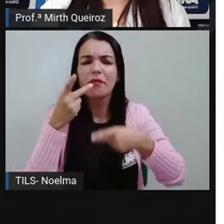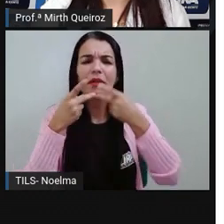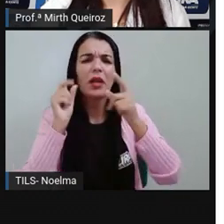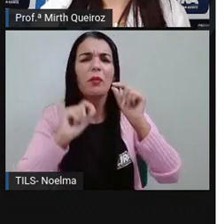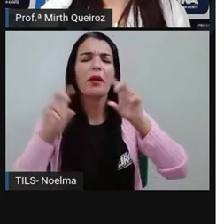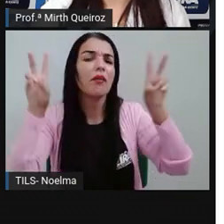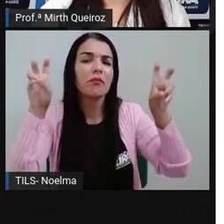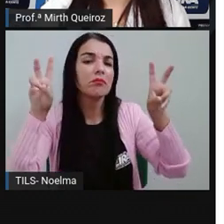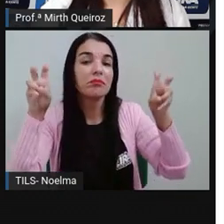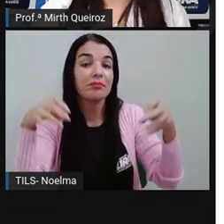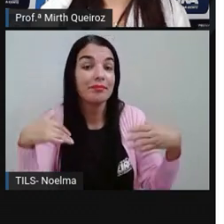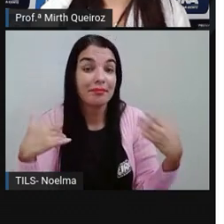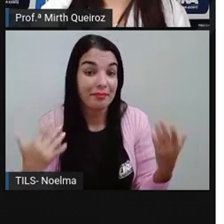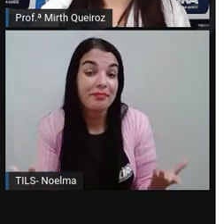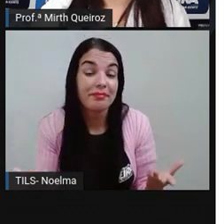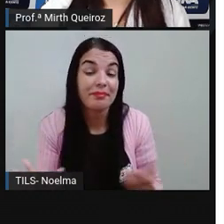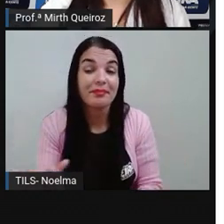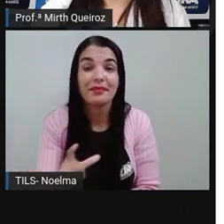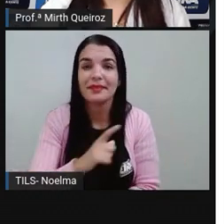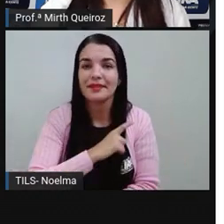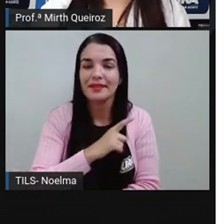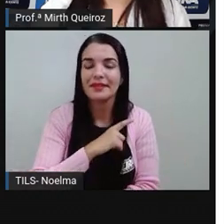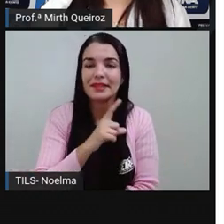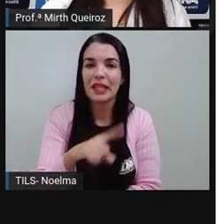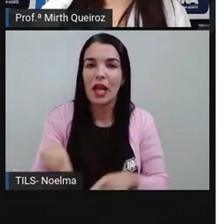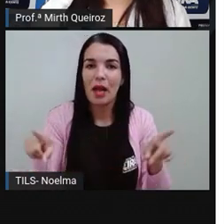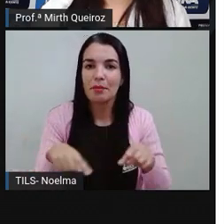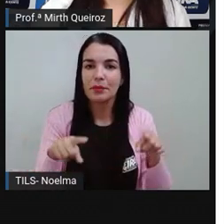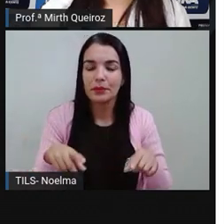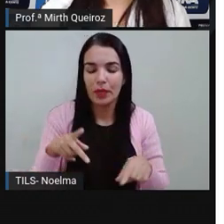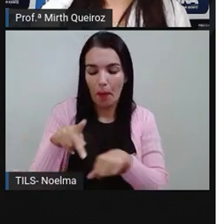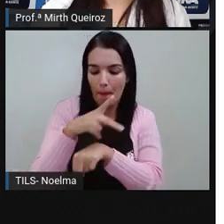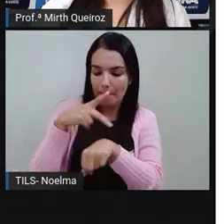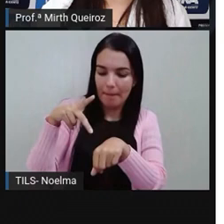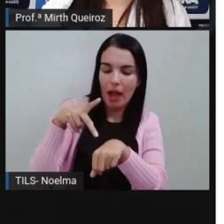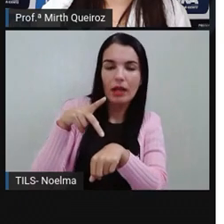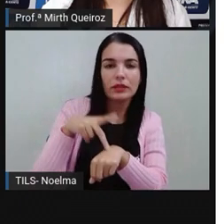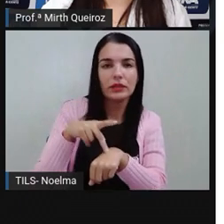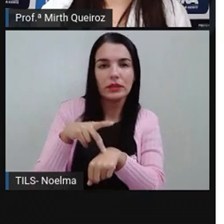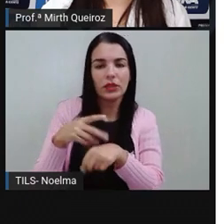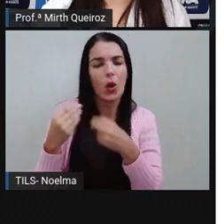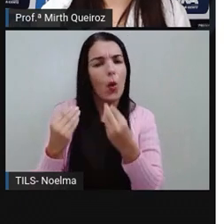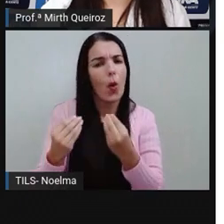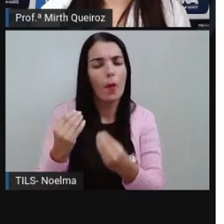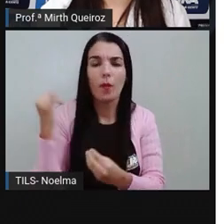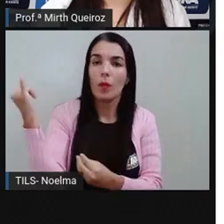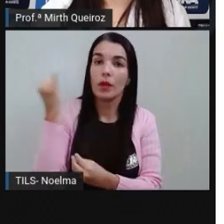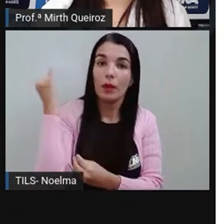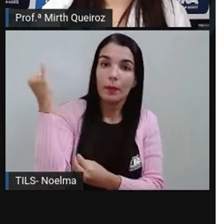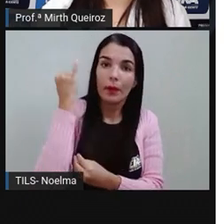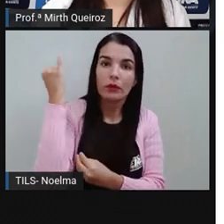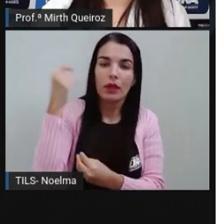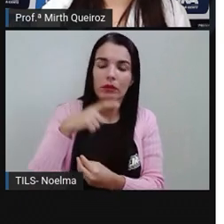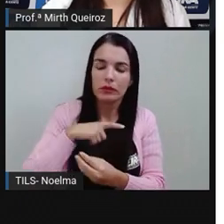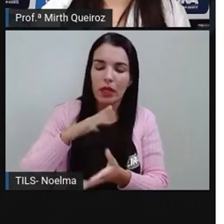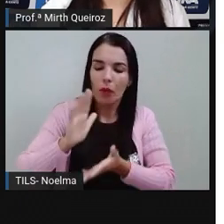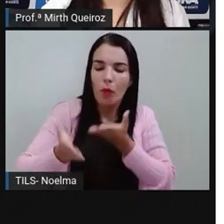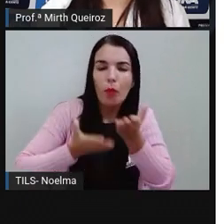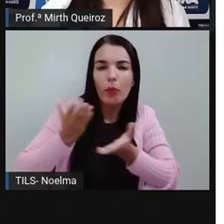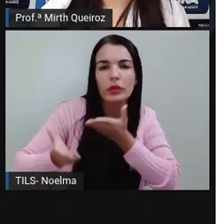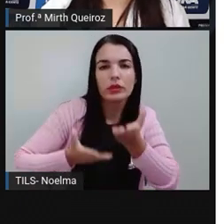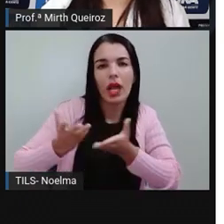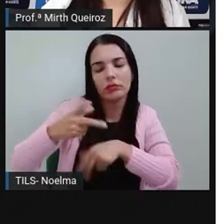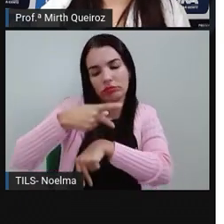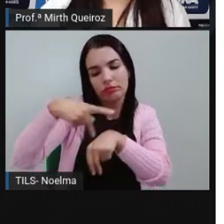fala? A música fala o quê? Sobre o nosso país, sobre o quão é importante aí a gente cuidar do nosso